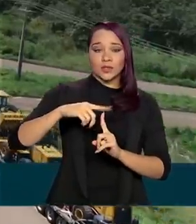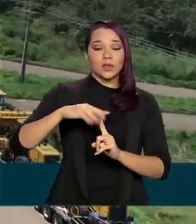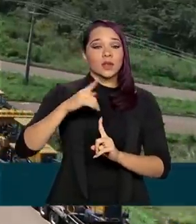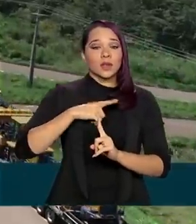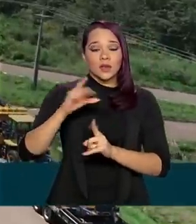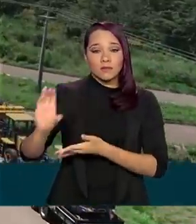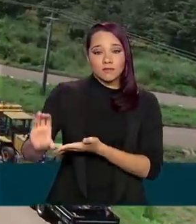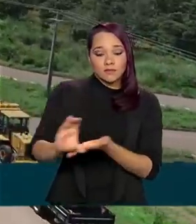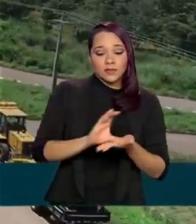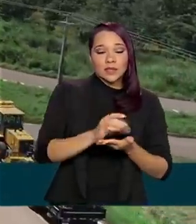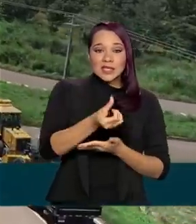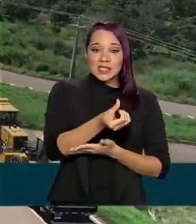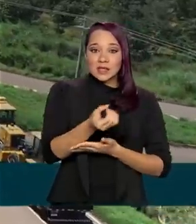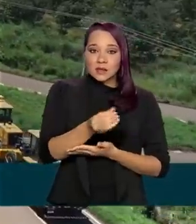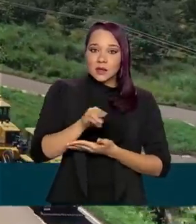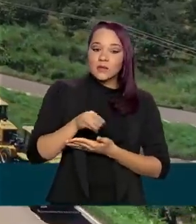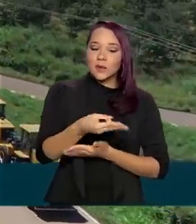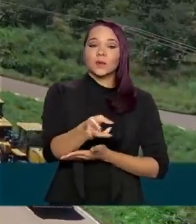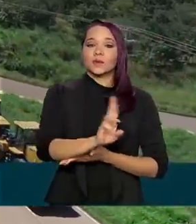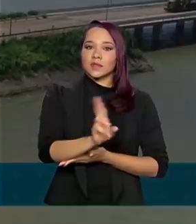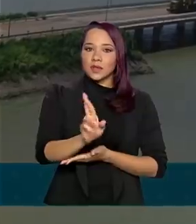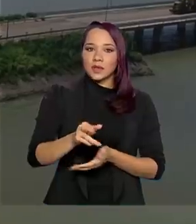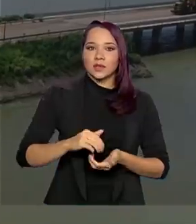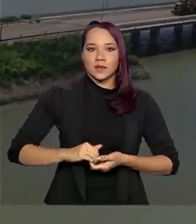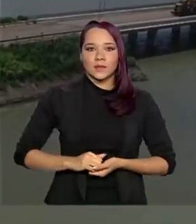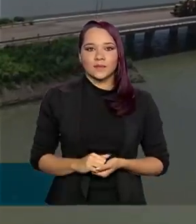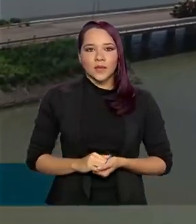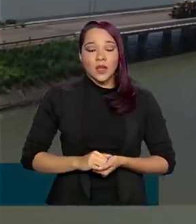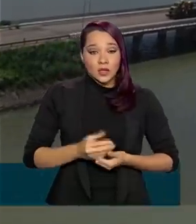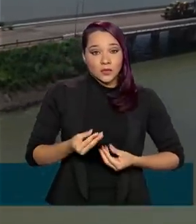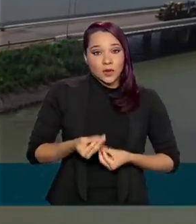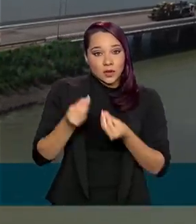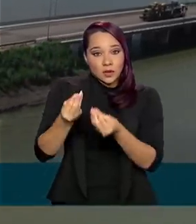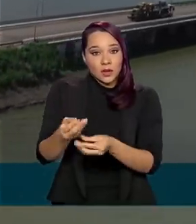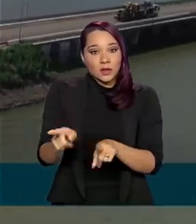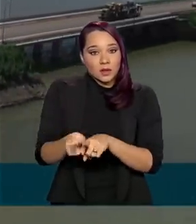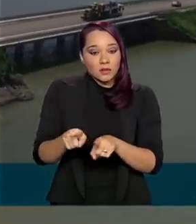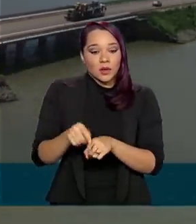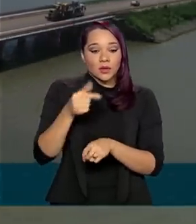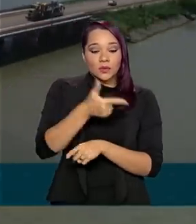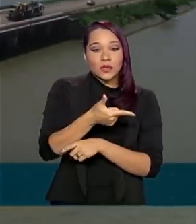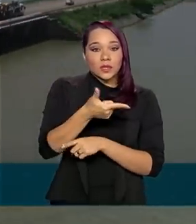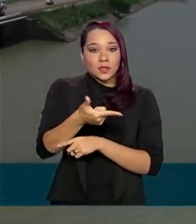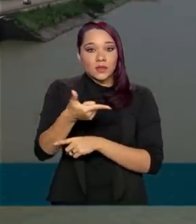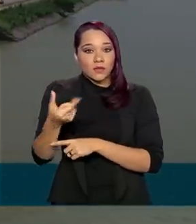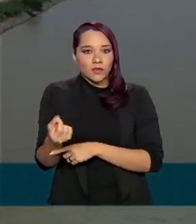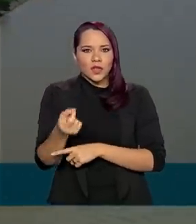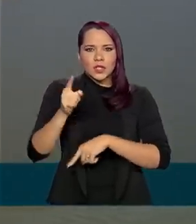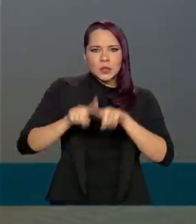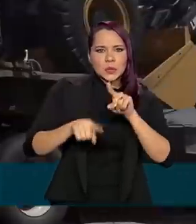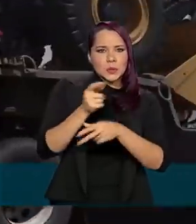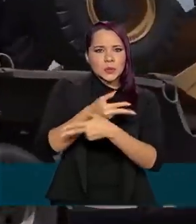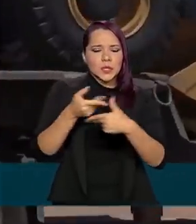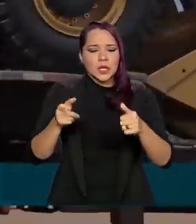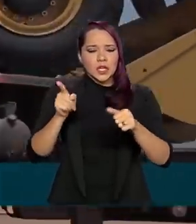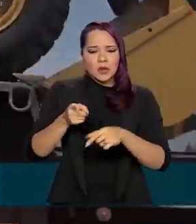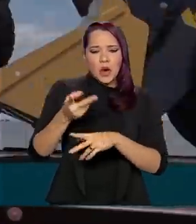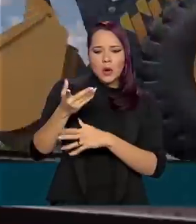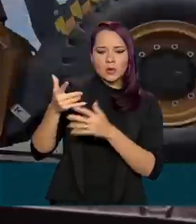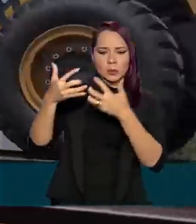recebeu mais de 60 milhões de reais. Foram entregues 220 máquinas e equipamentos, como